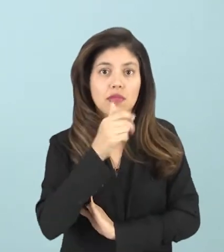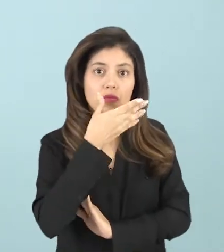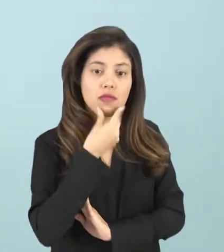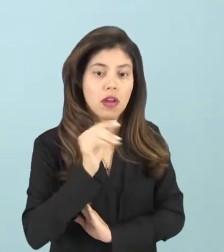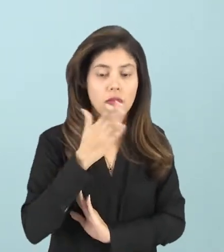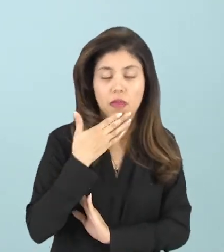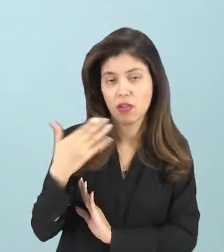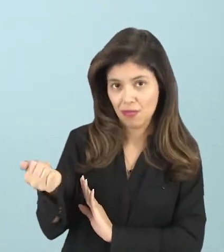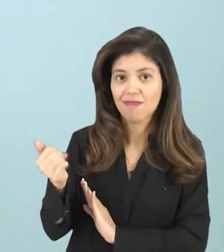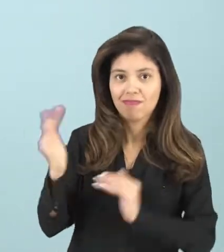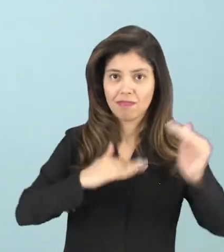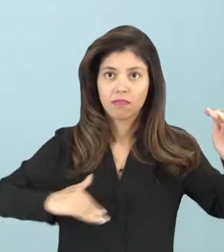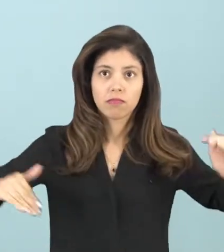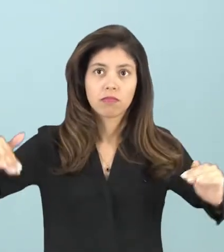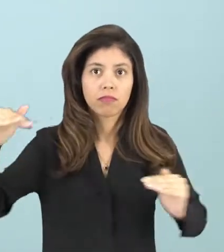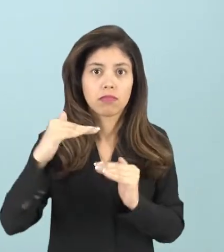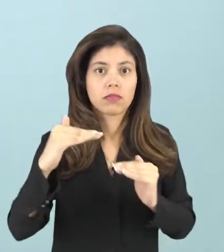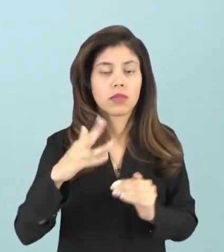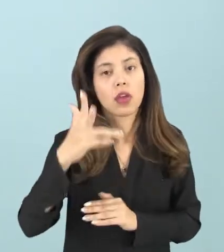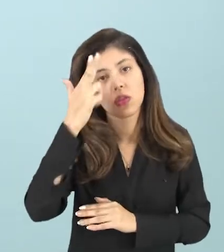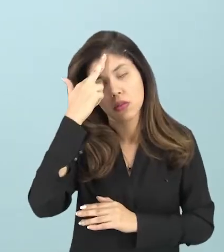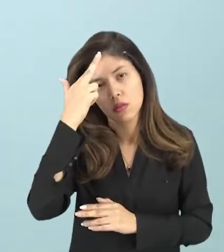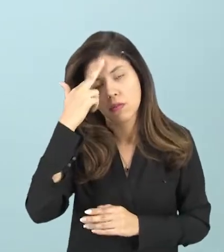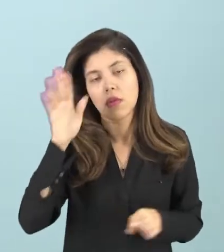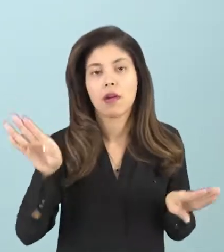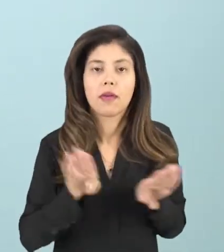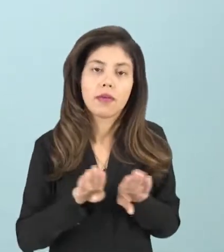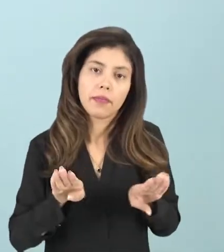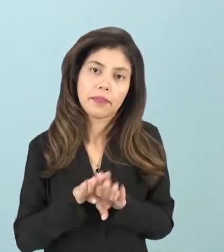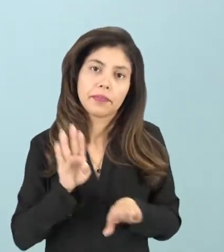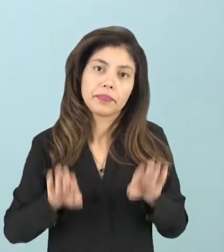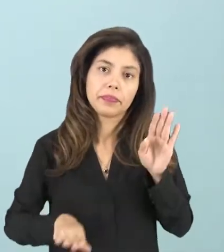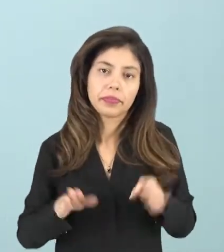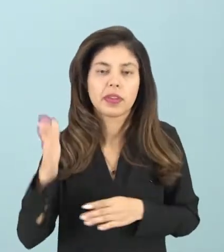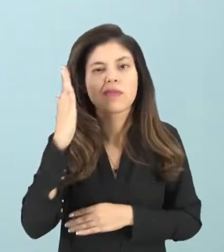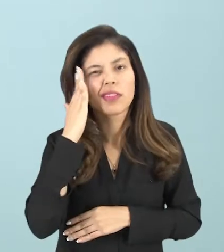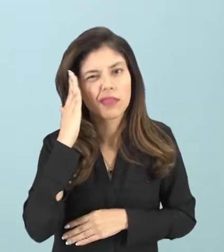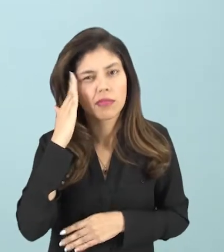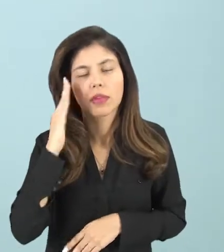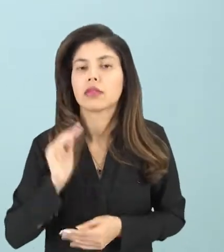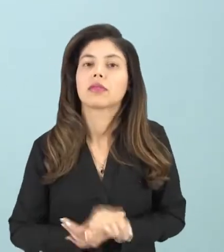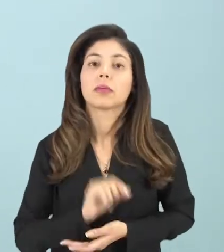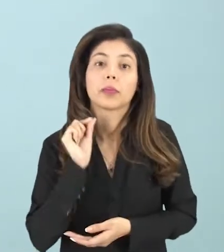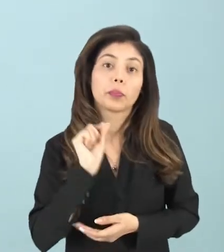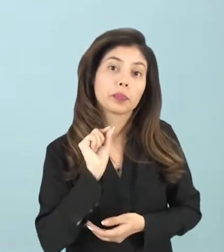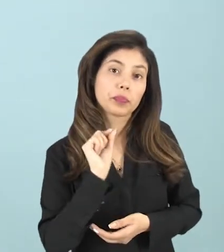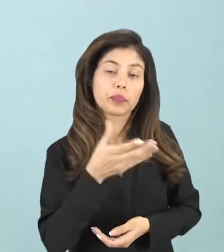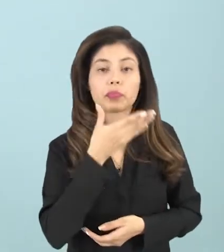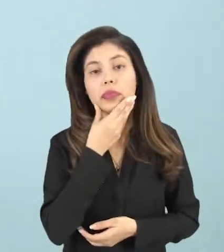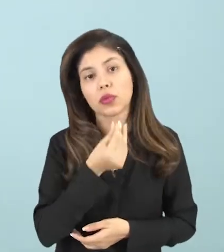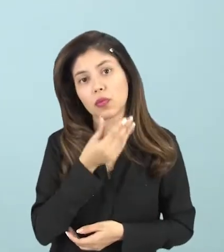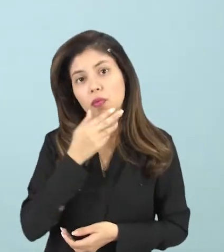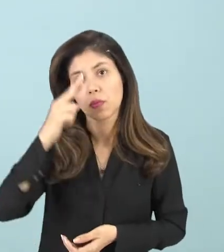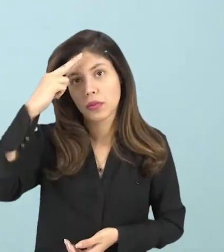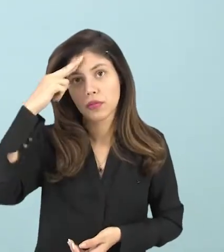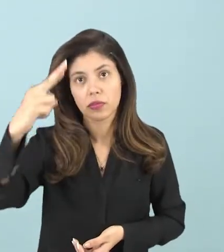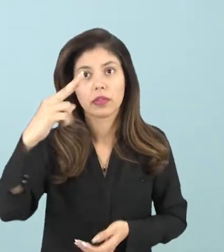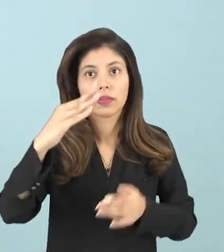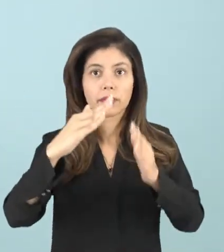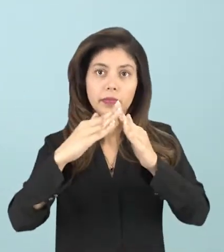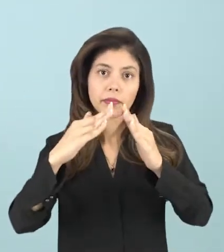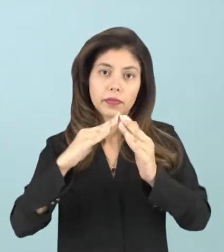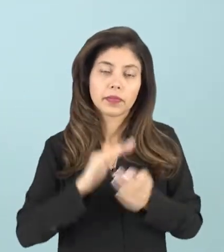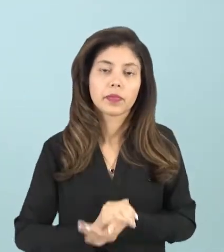gênero. Então, é muito comum nós termos aquela convicção de que o homem é o chefe da casa,